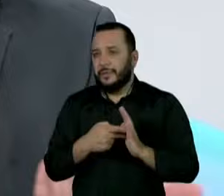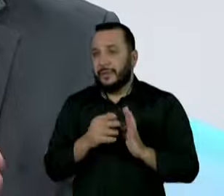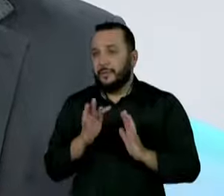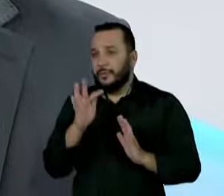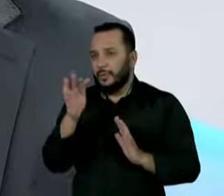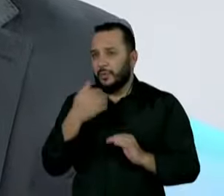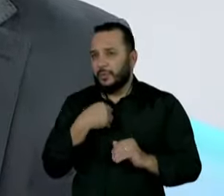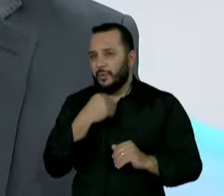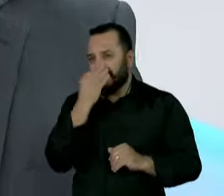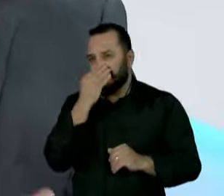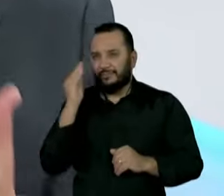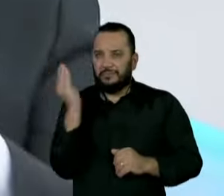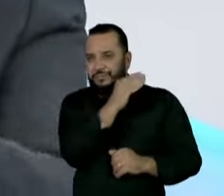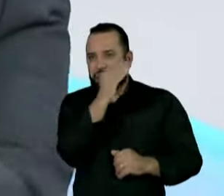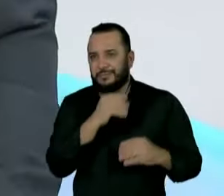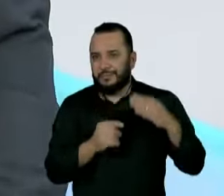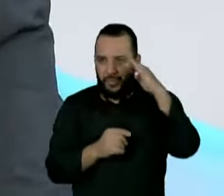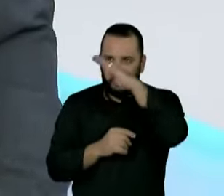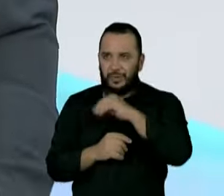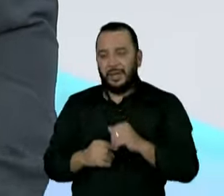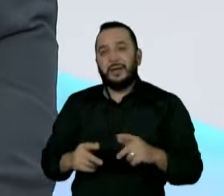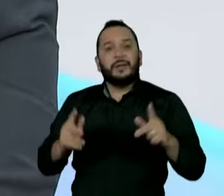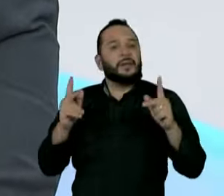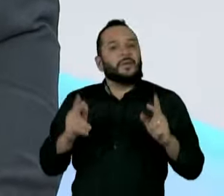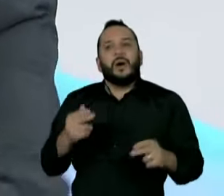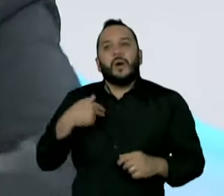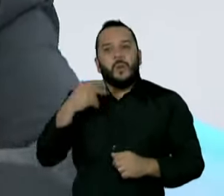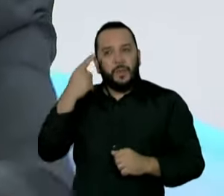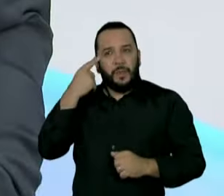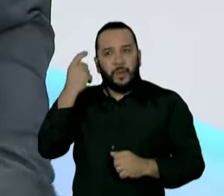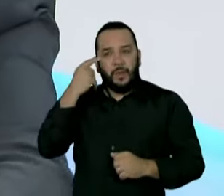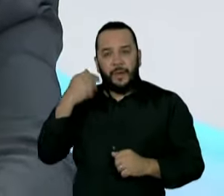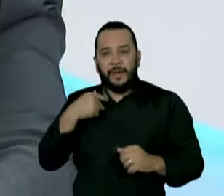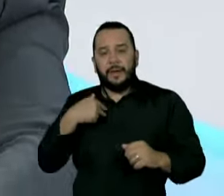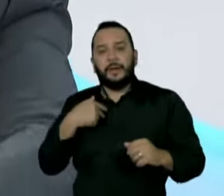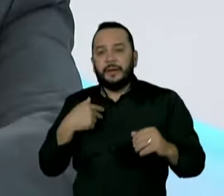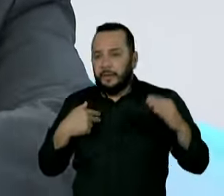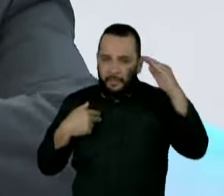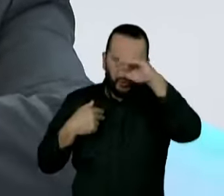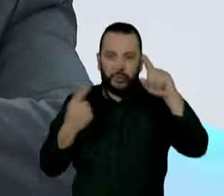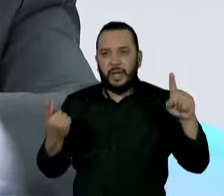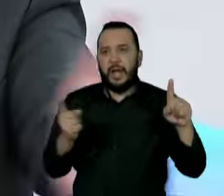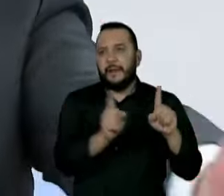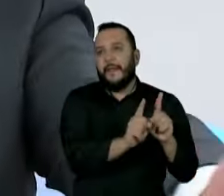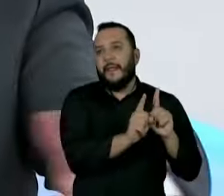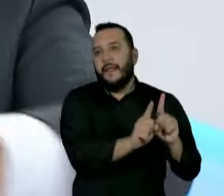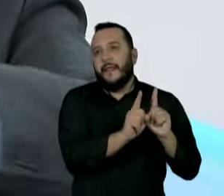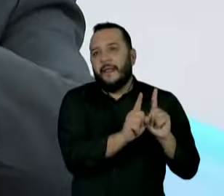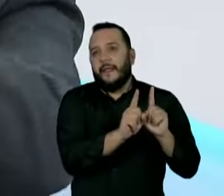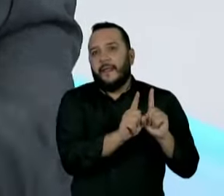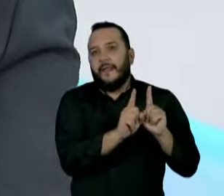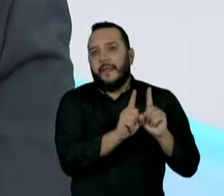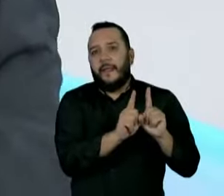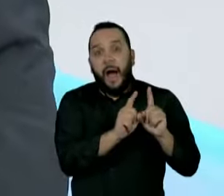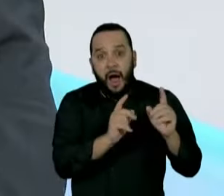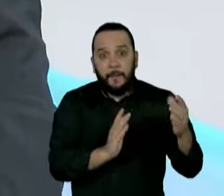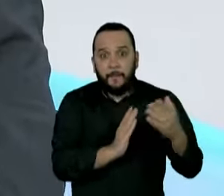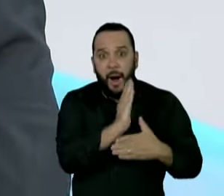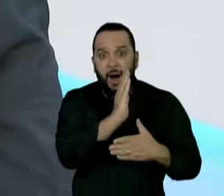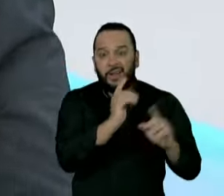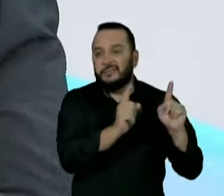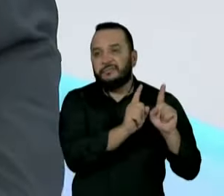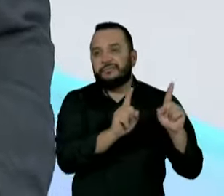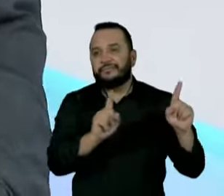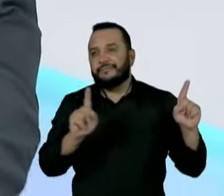semelhante ao que o Dória fez. Usou o Bolsonaro até um certo momento, depois abandonou o Bolsonaro e, enfim, cada um que se vire.